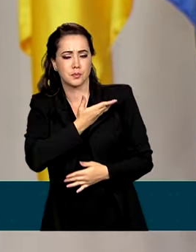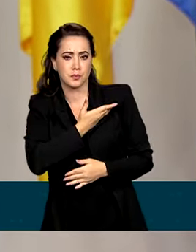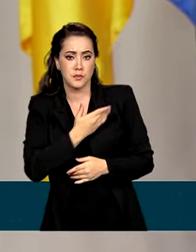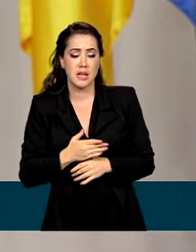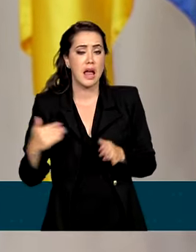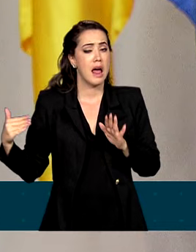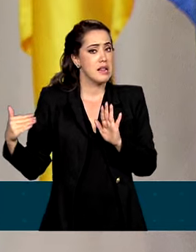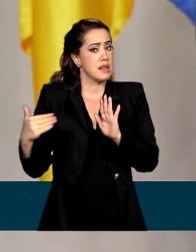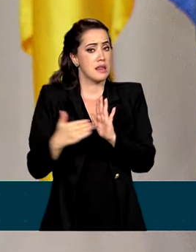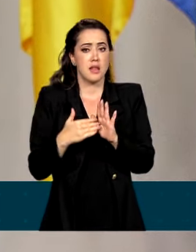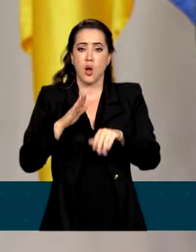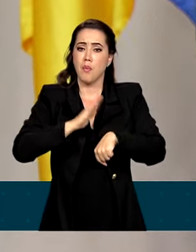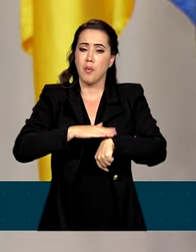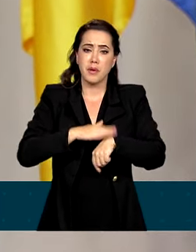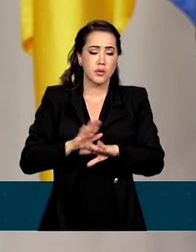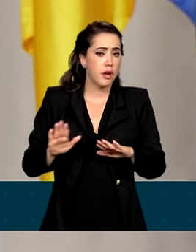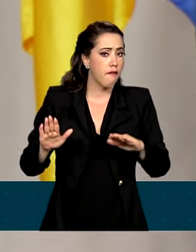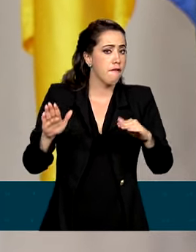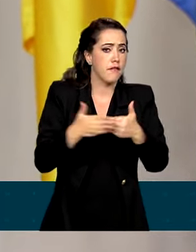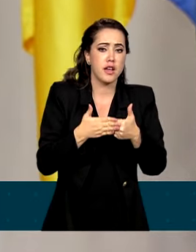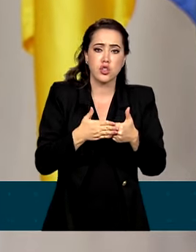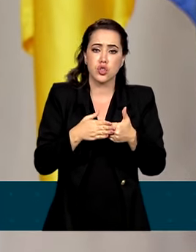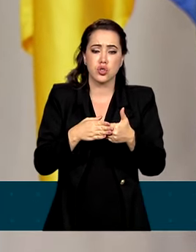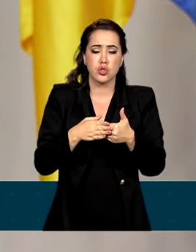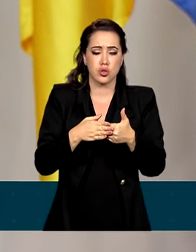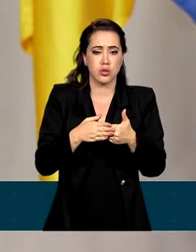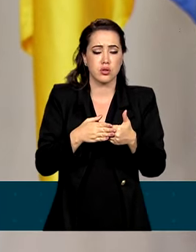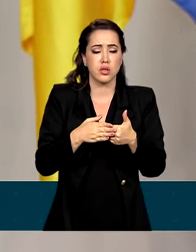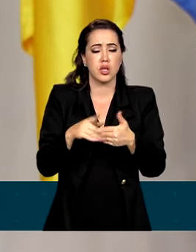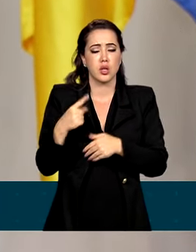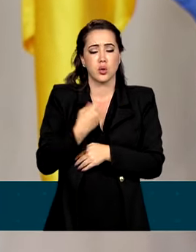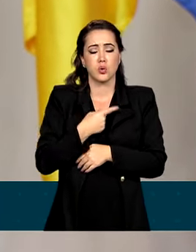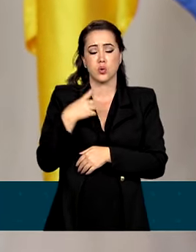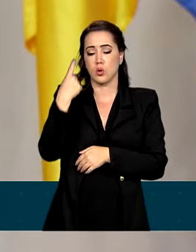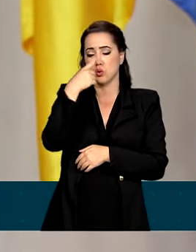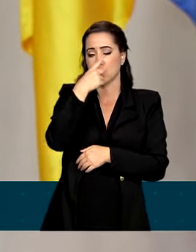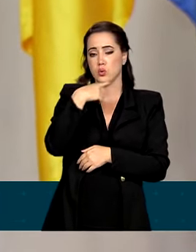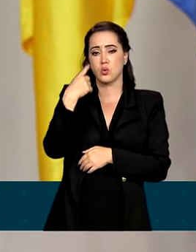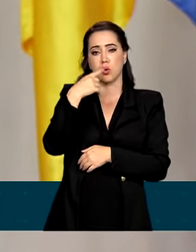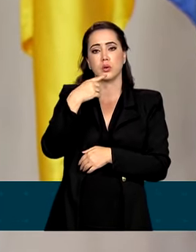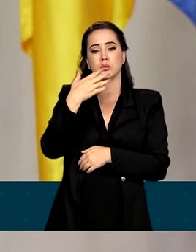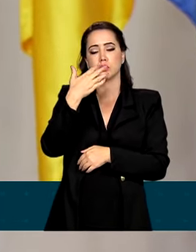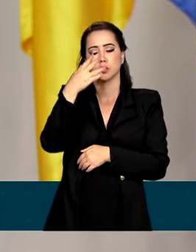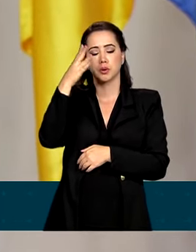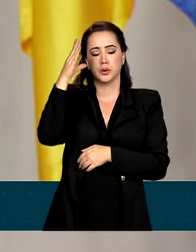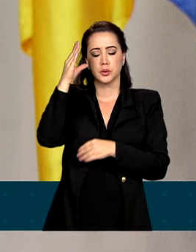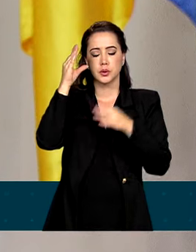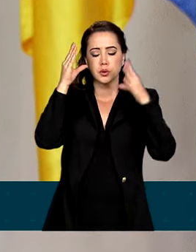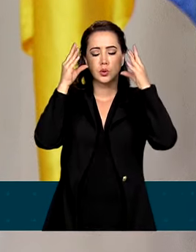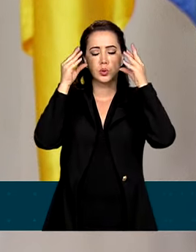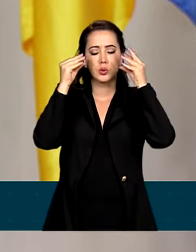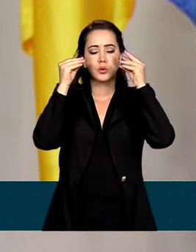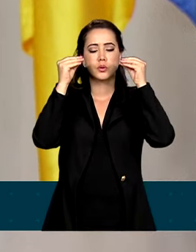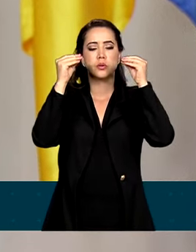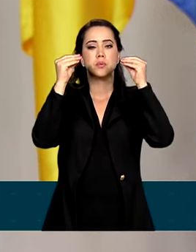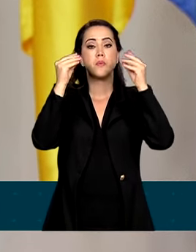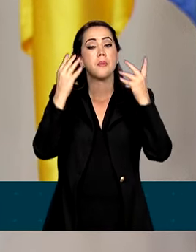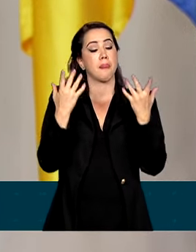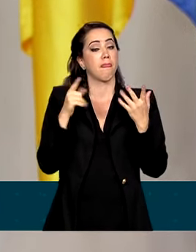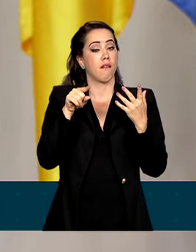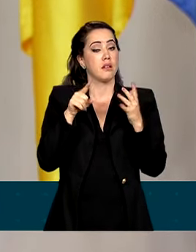até que se fechem para sempre os nossos olhos nessa terra. E houve aqueles que lutaram antes de nós,